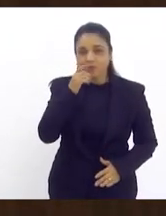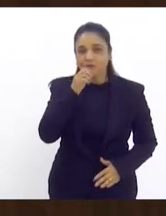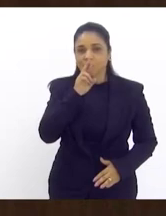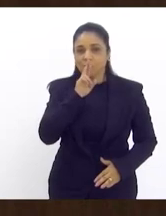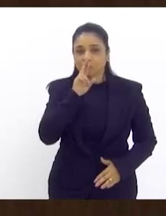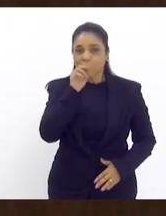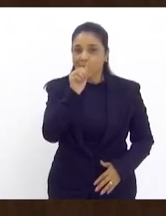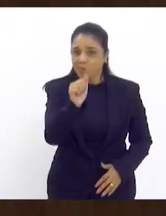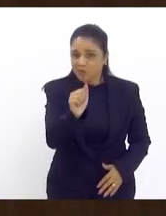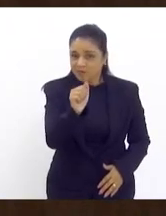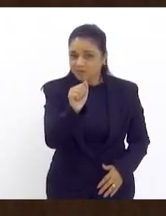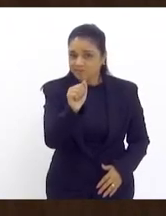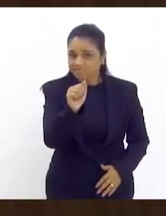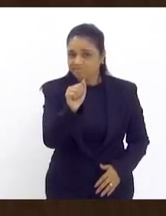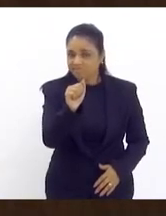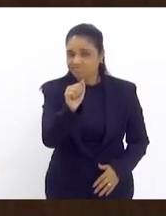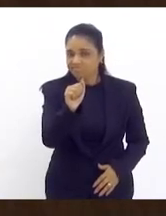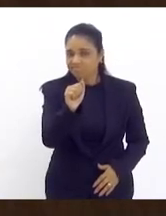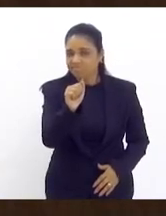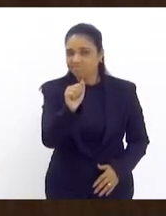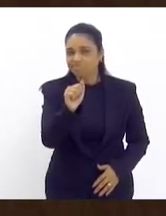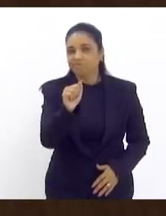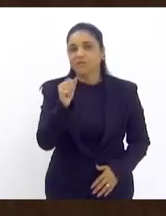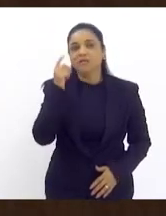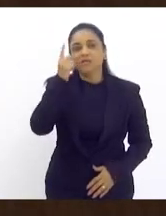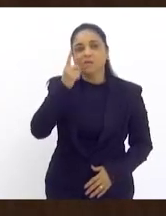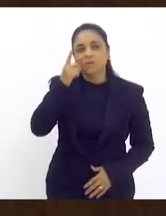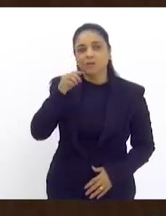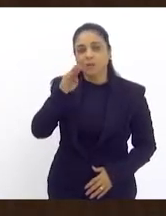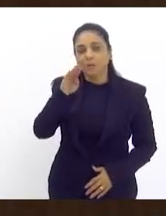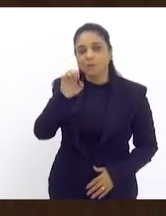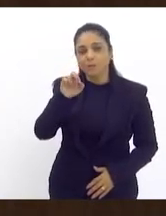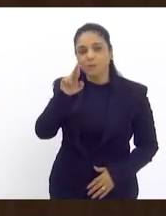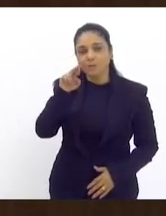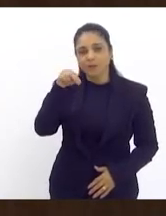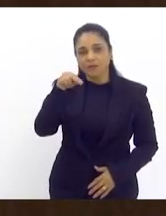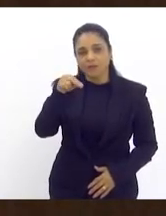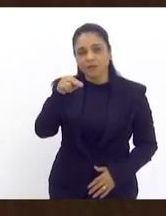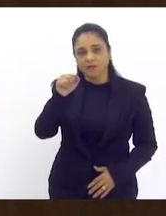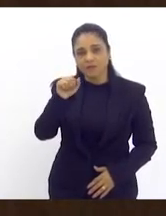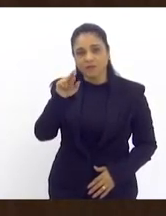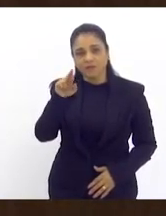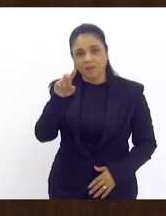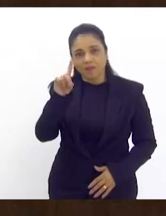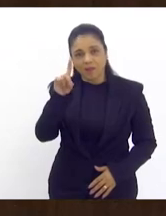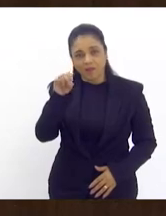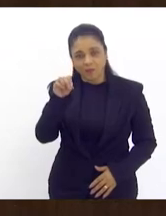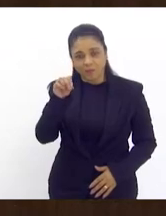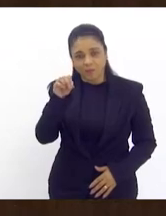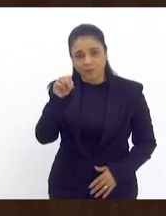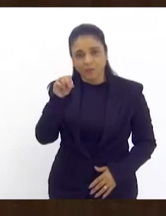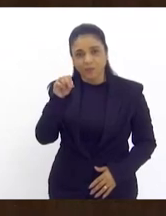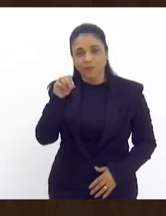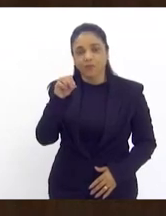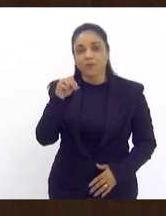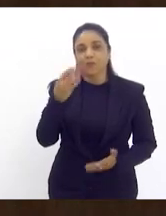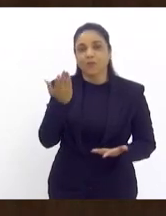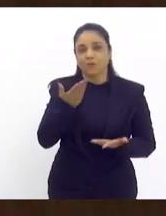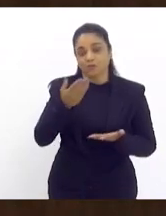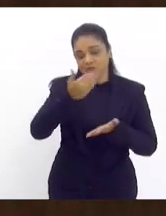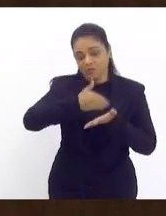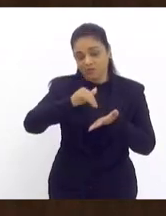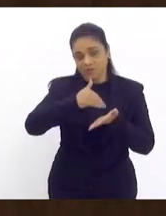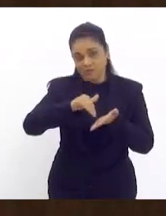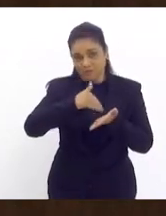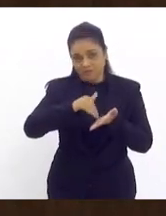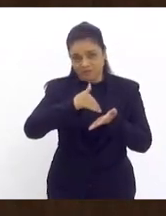e Bernardo Rossi que hoje não estava deputado está secretário é